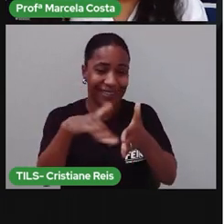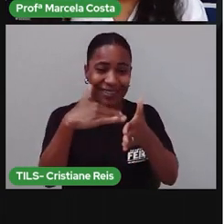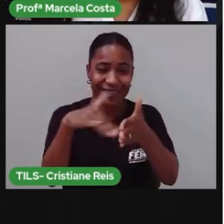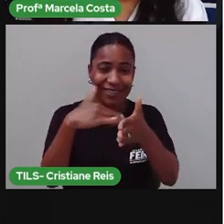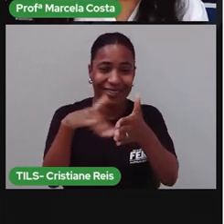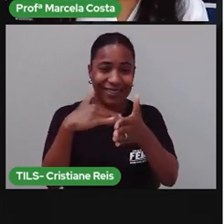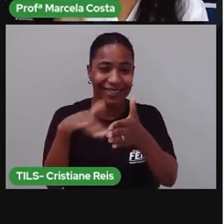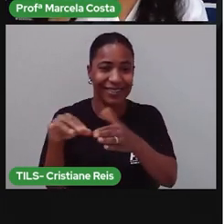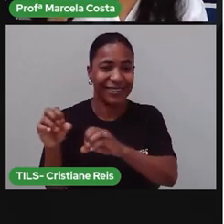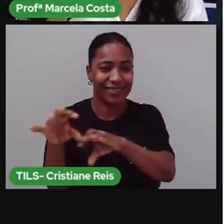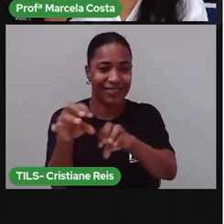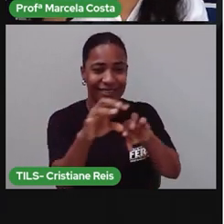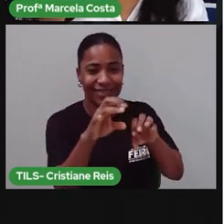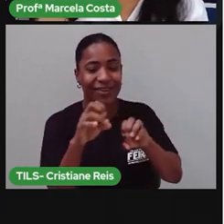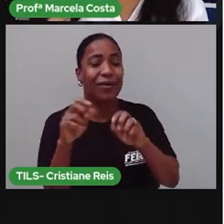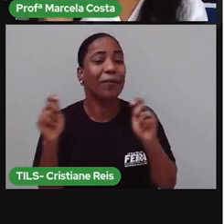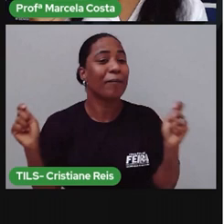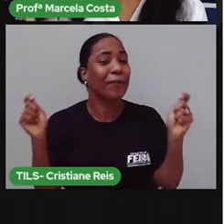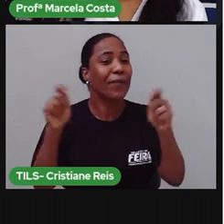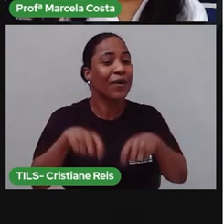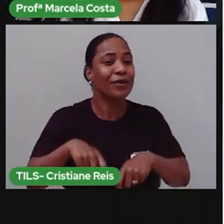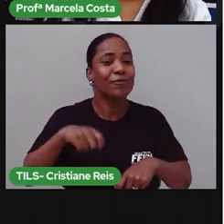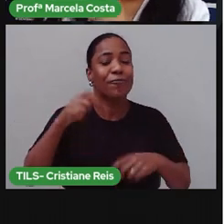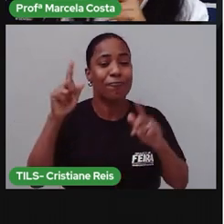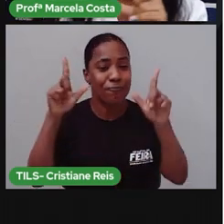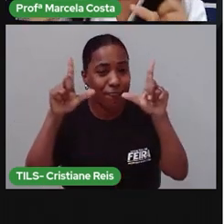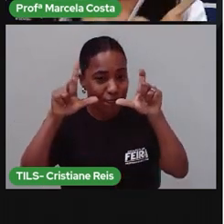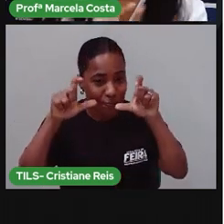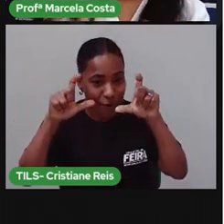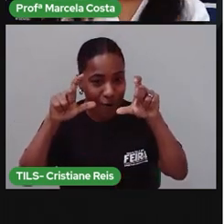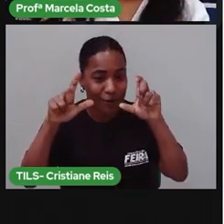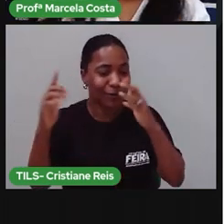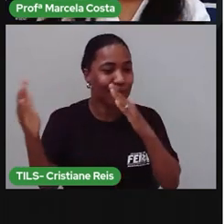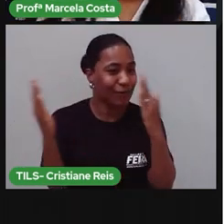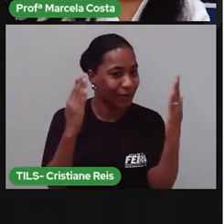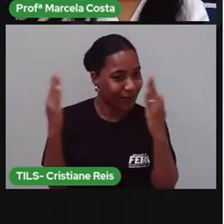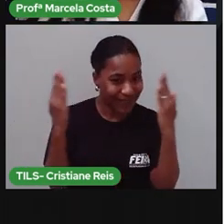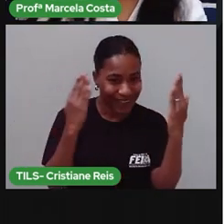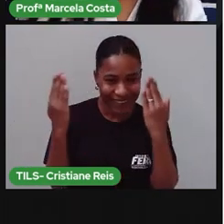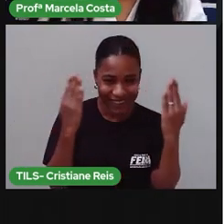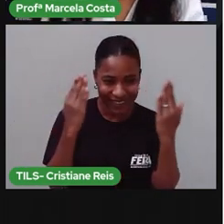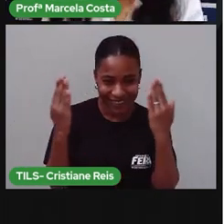pode mandar a foto. E manda a foto também comparando.